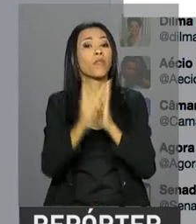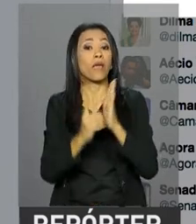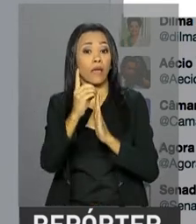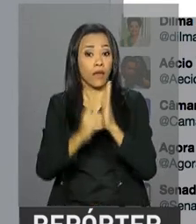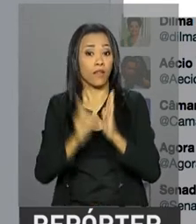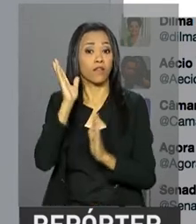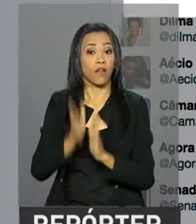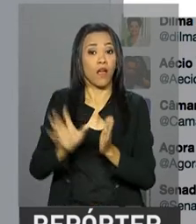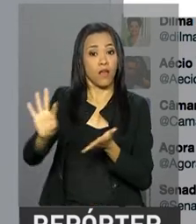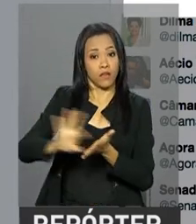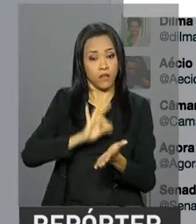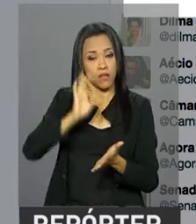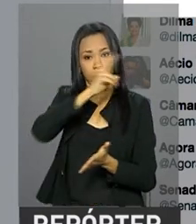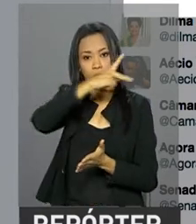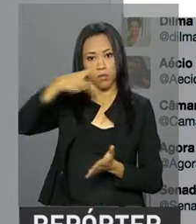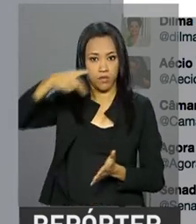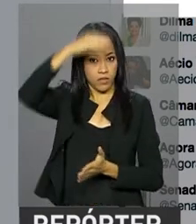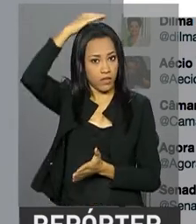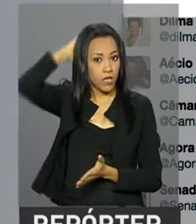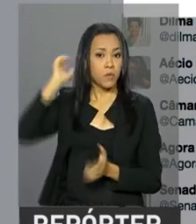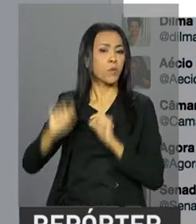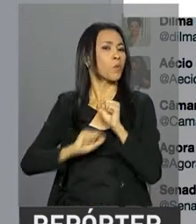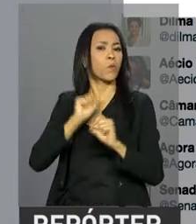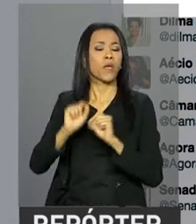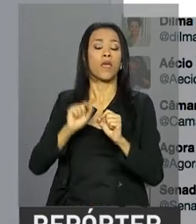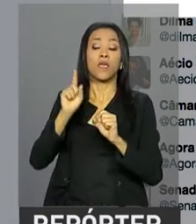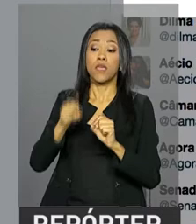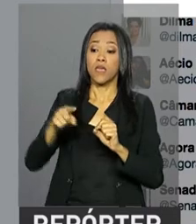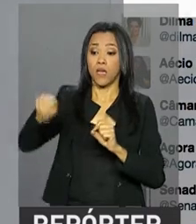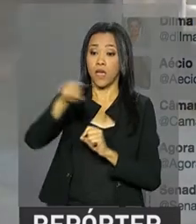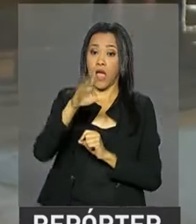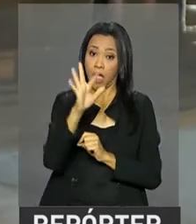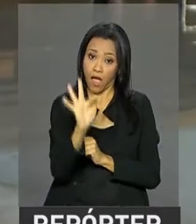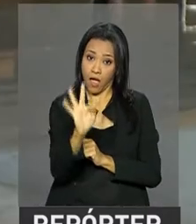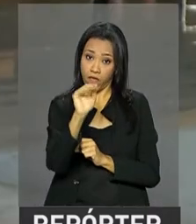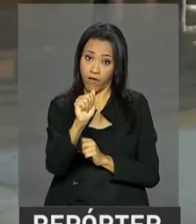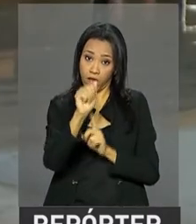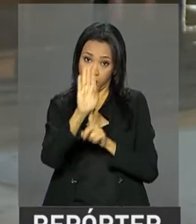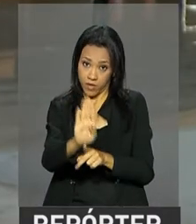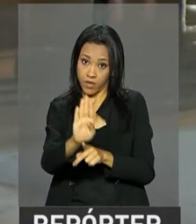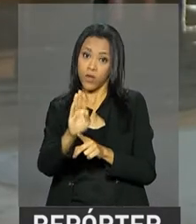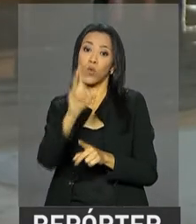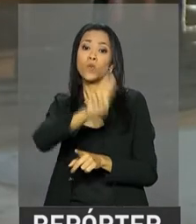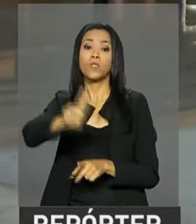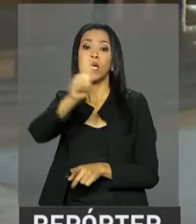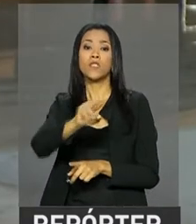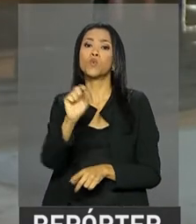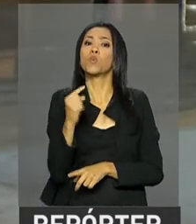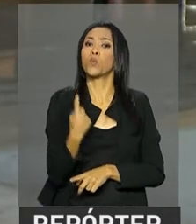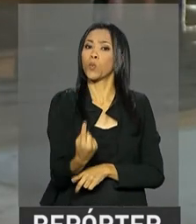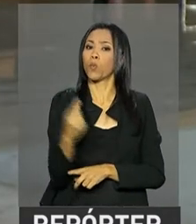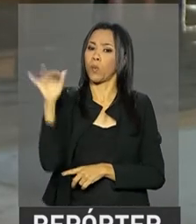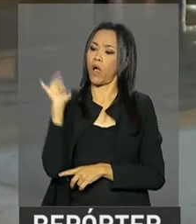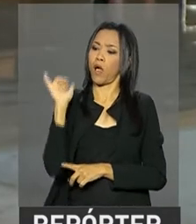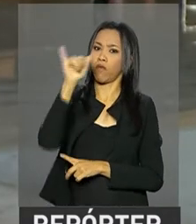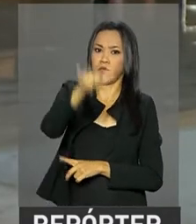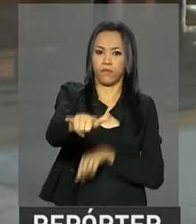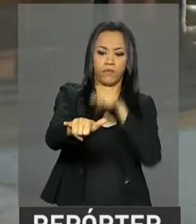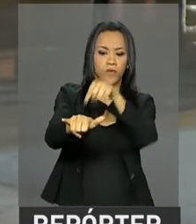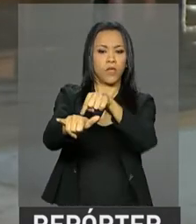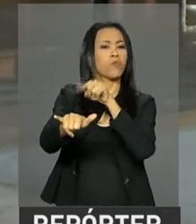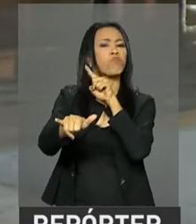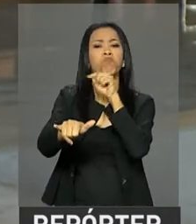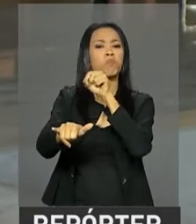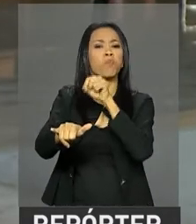assinado pelo presidente Michel Temer que determinou que a Força Aérea Brasileira passasse a disponibilizar uma aeronave